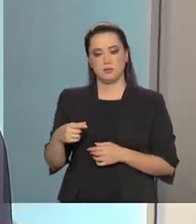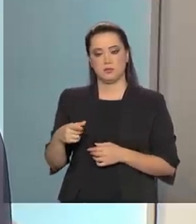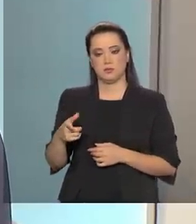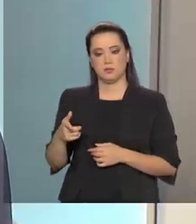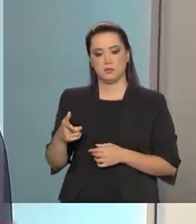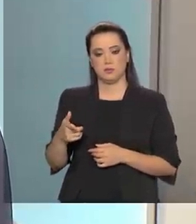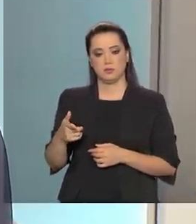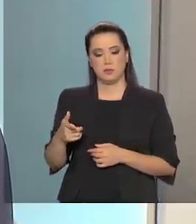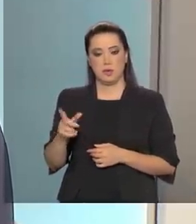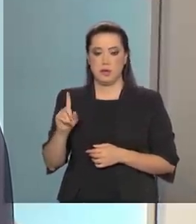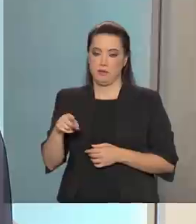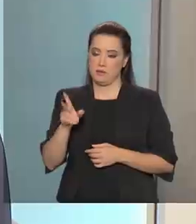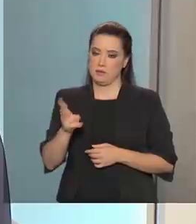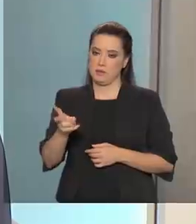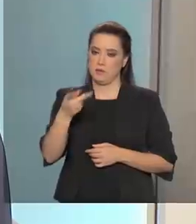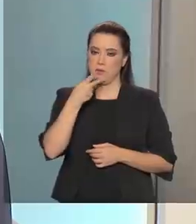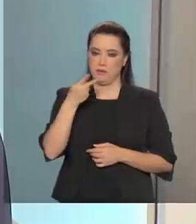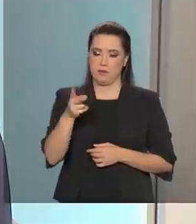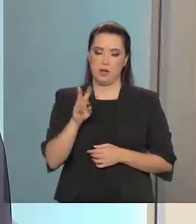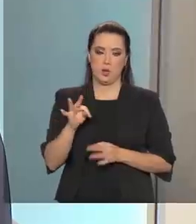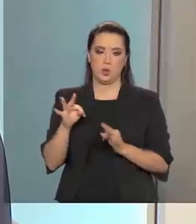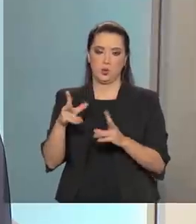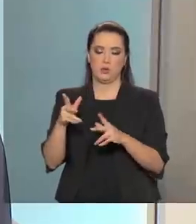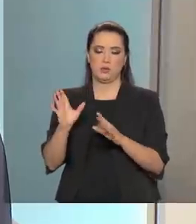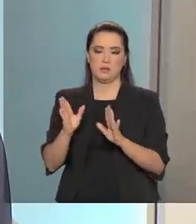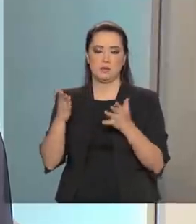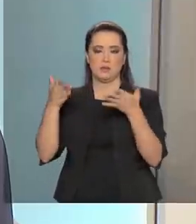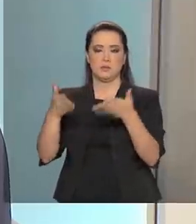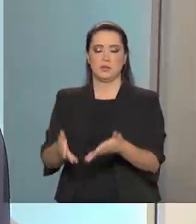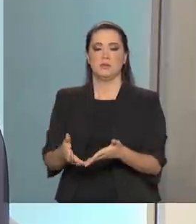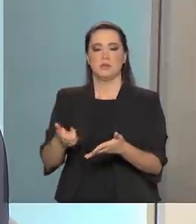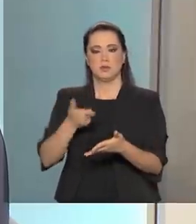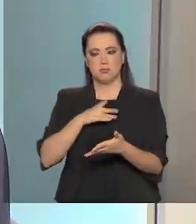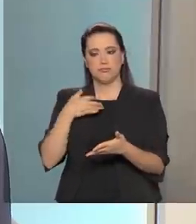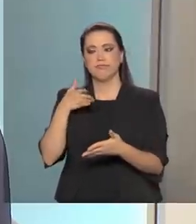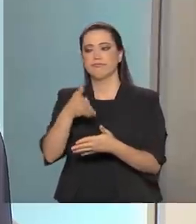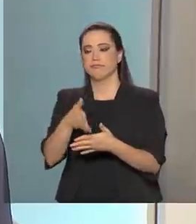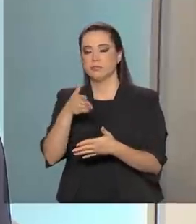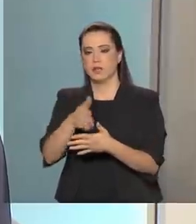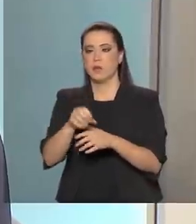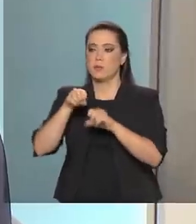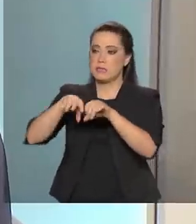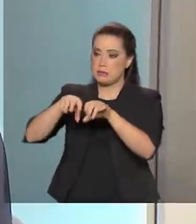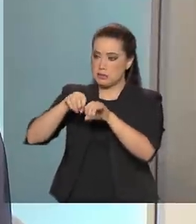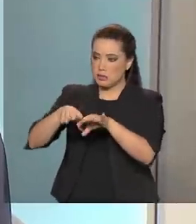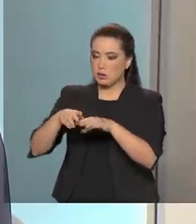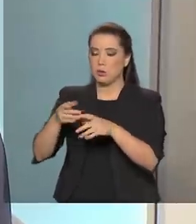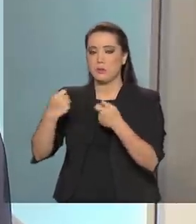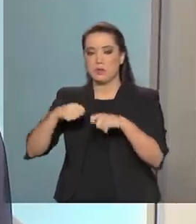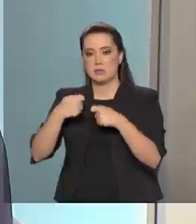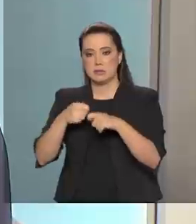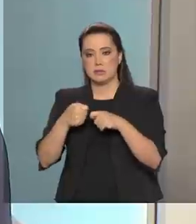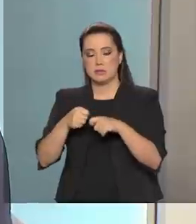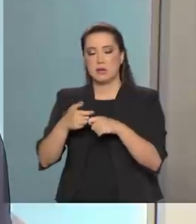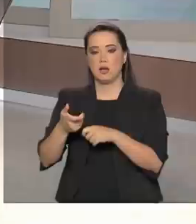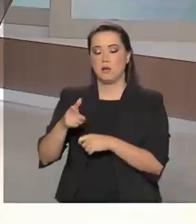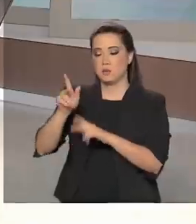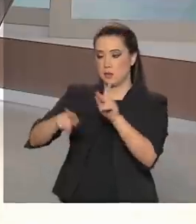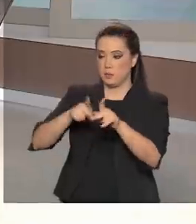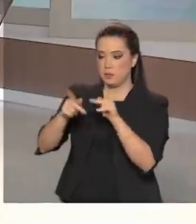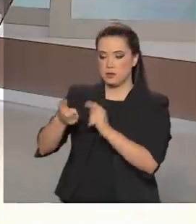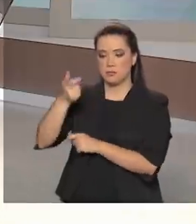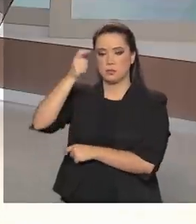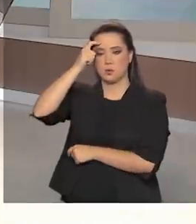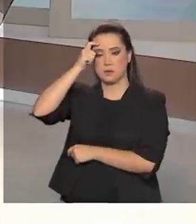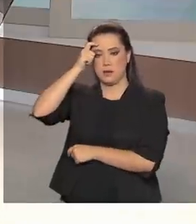comentado em todas as participações que eu tenho feito, é a parte educativa. Nós temos que educar a população,